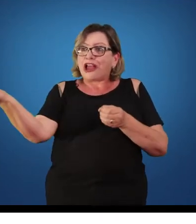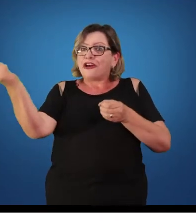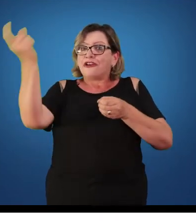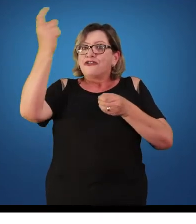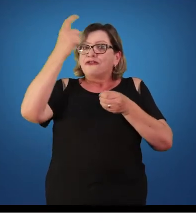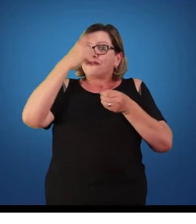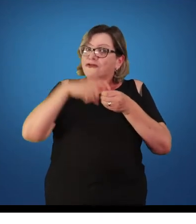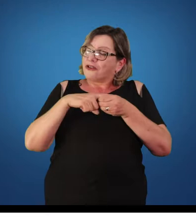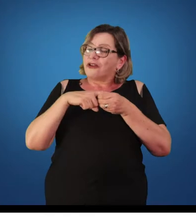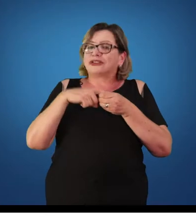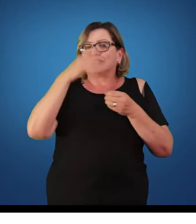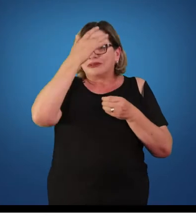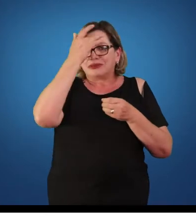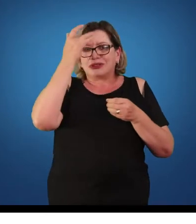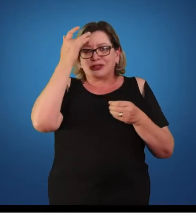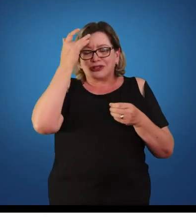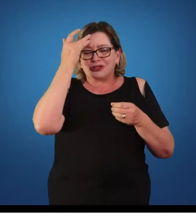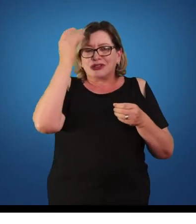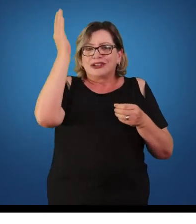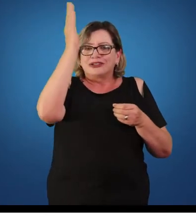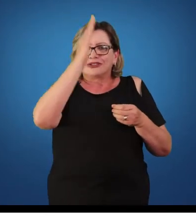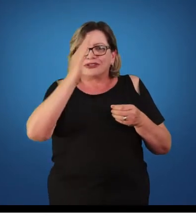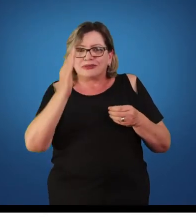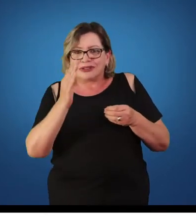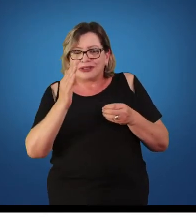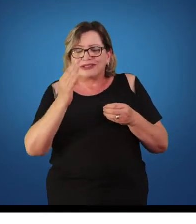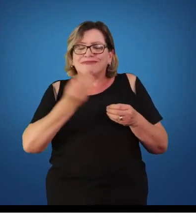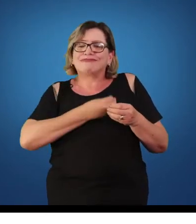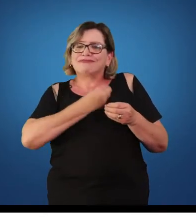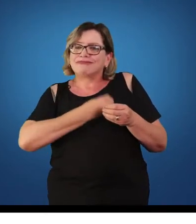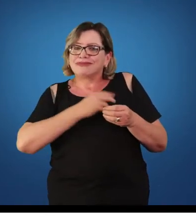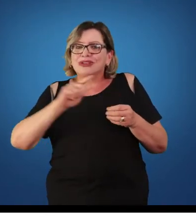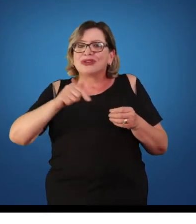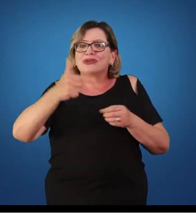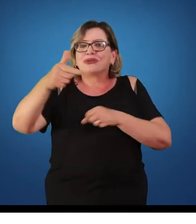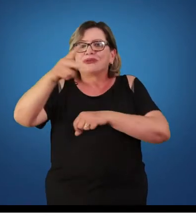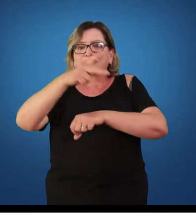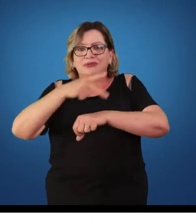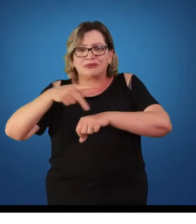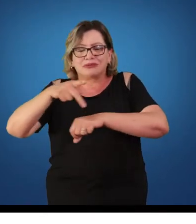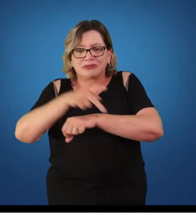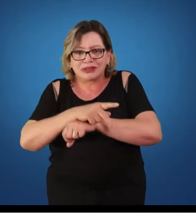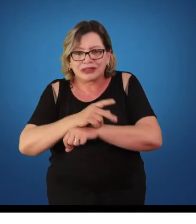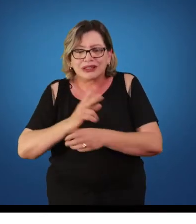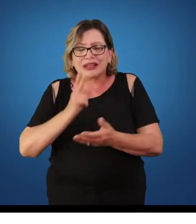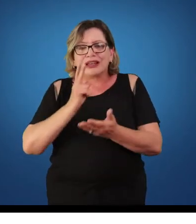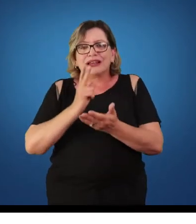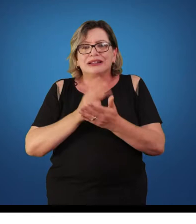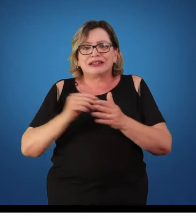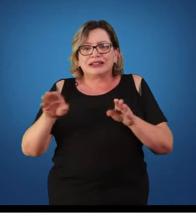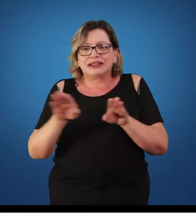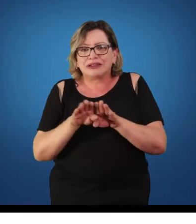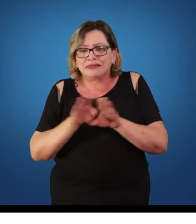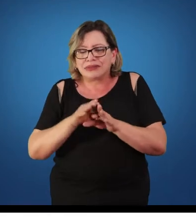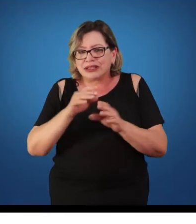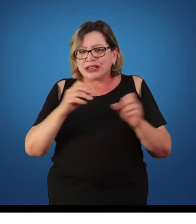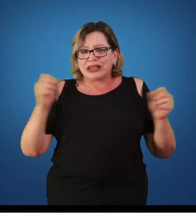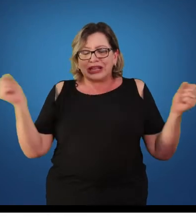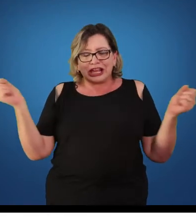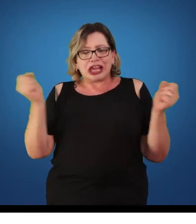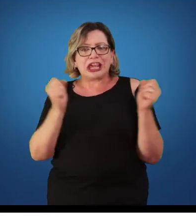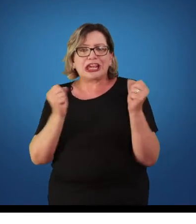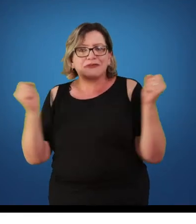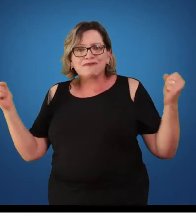doutores que estavam voltando do exterior. Busca por pós-graduação em outras